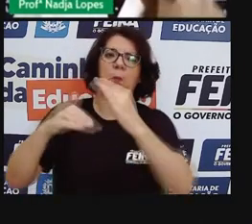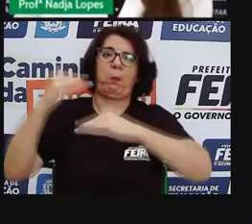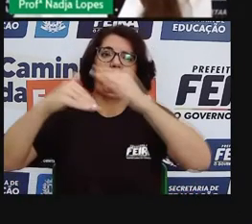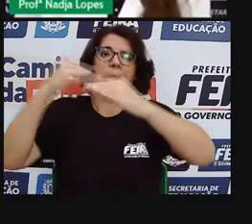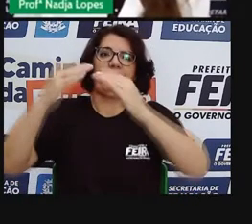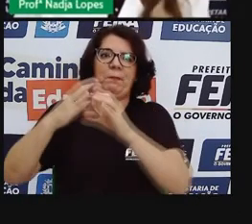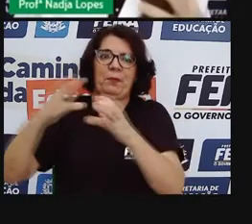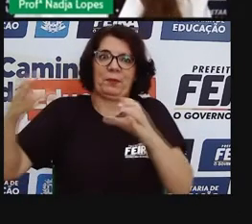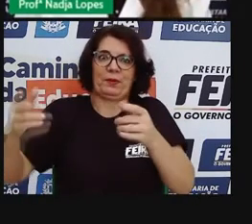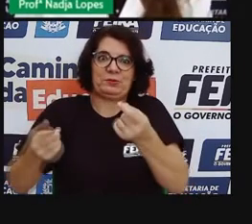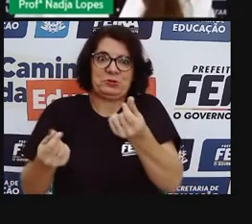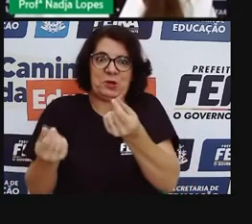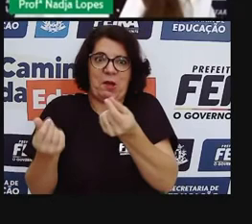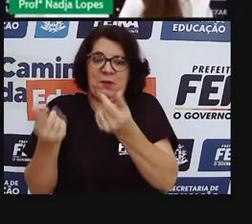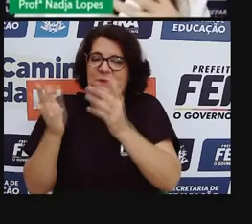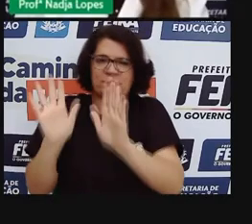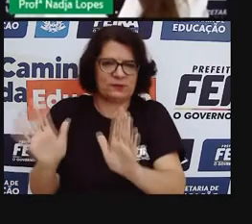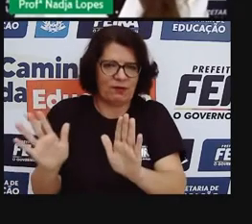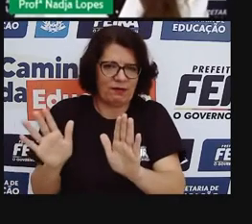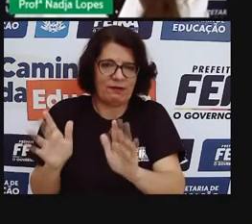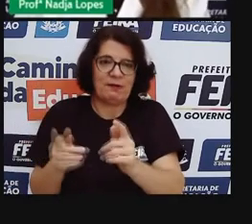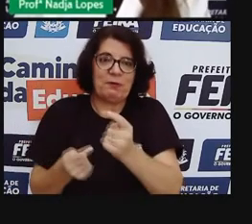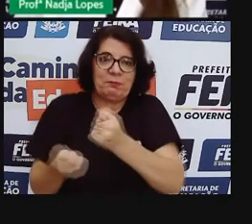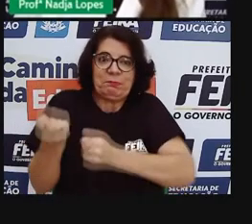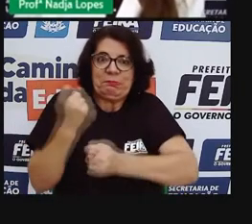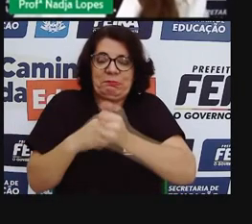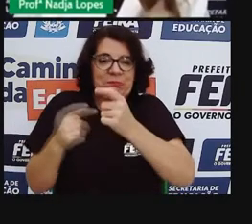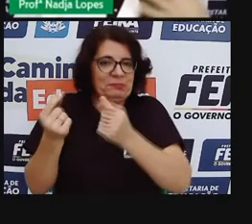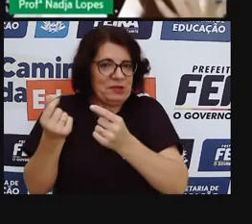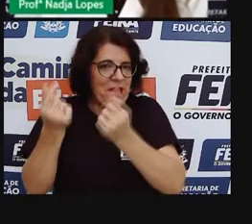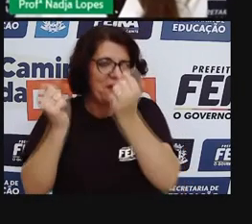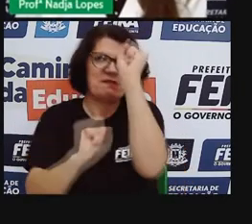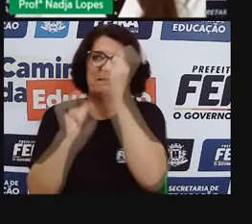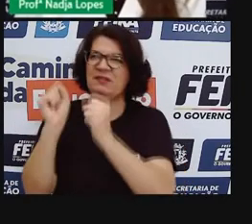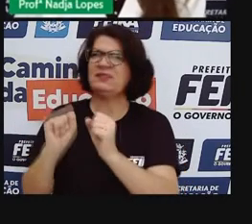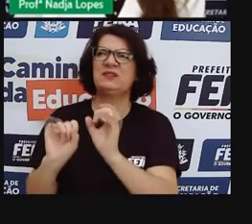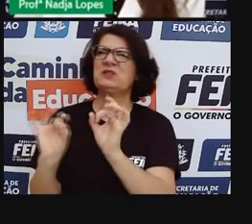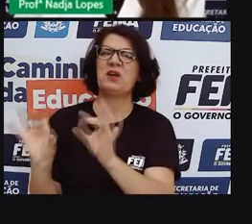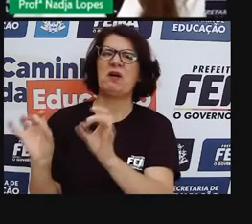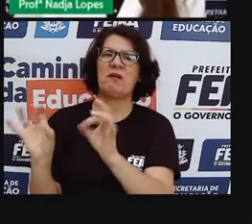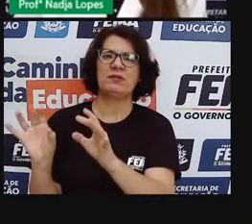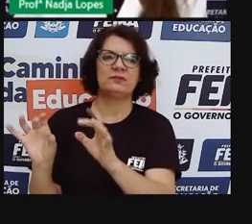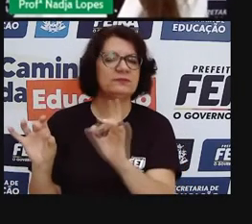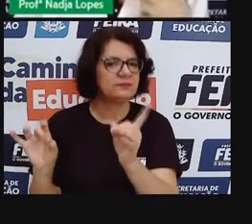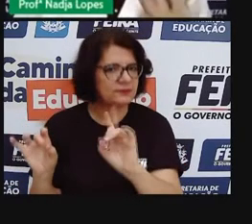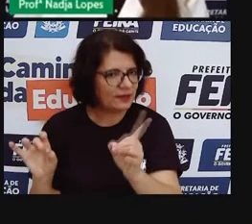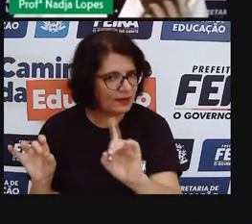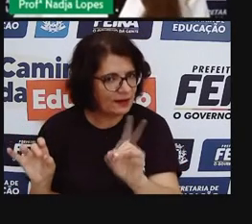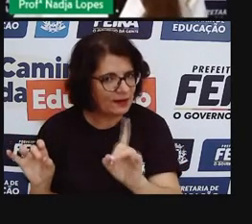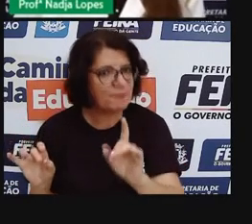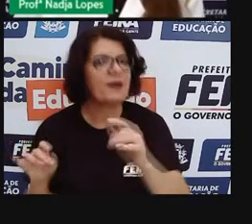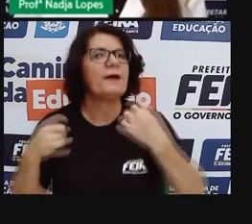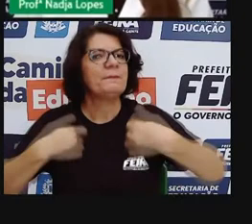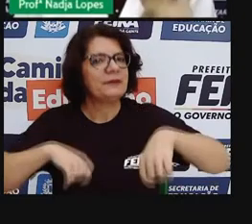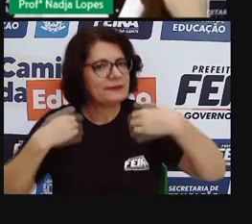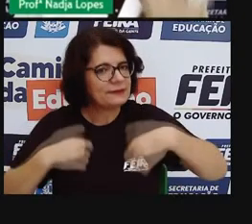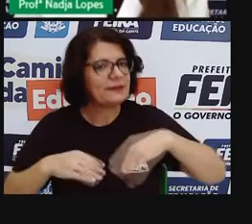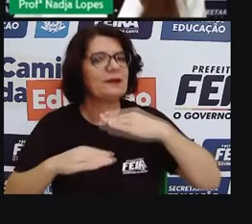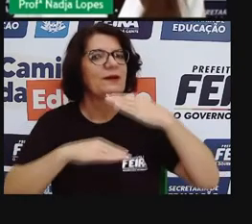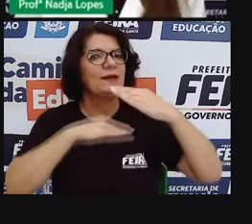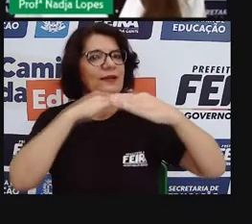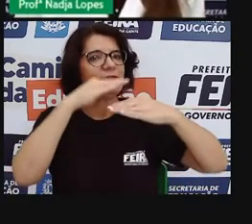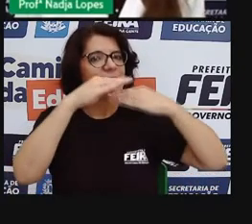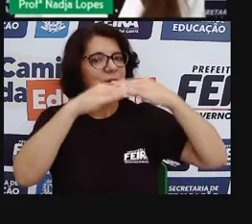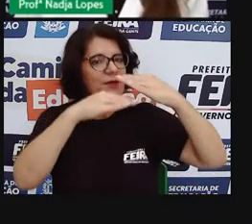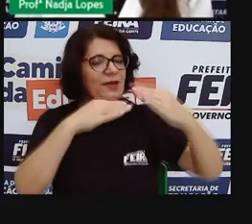a nível de comércio, a nível de indústria, a nível de construção civil, mas que a gente tem muito crescimento também dos